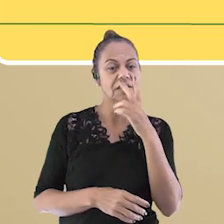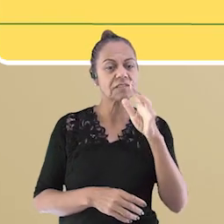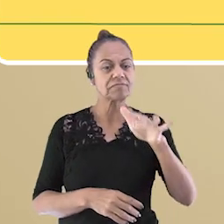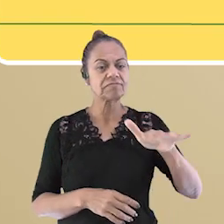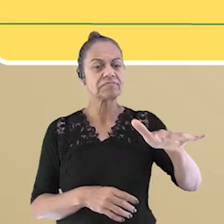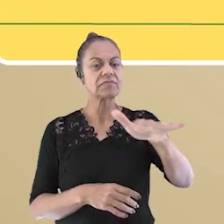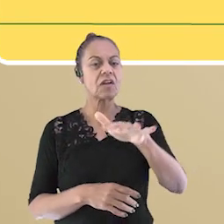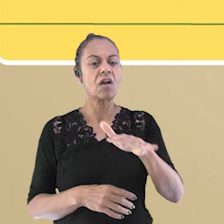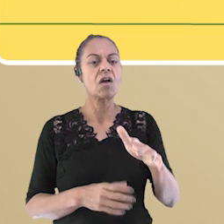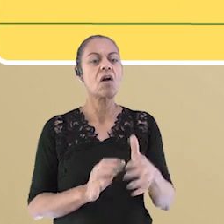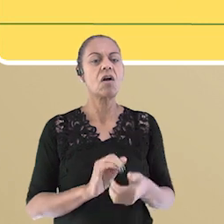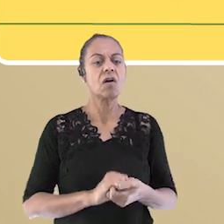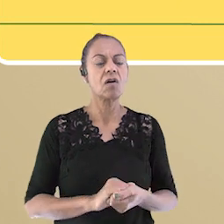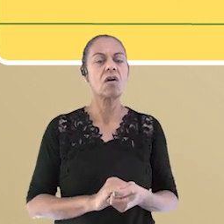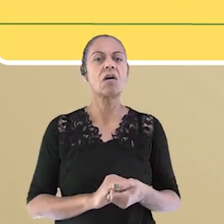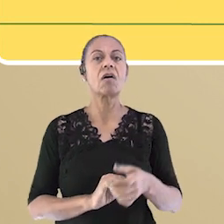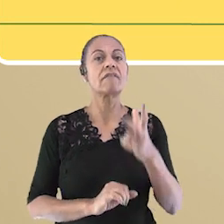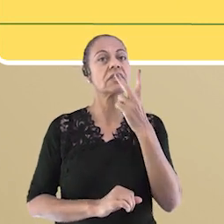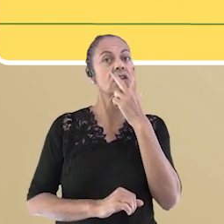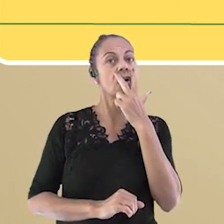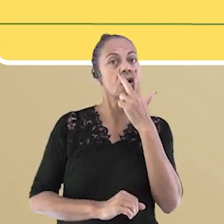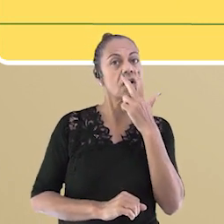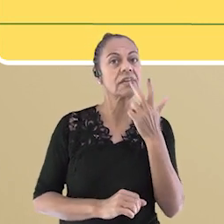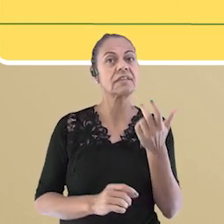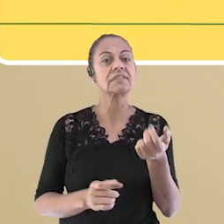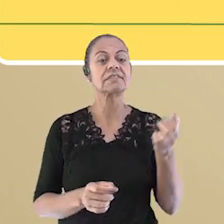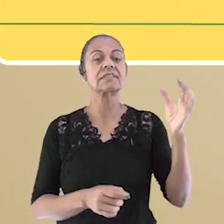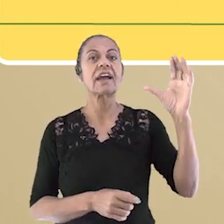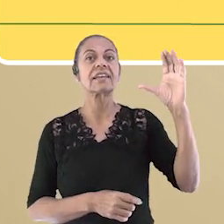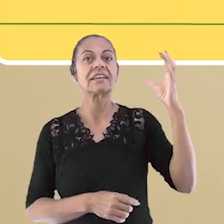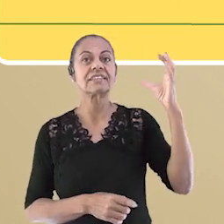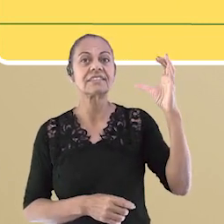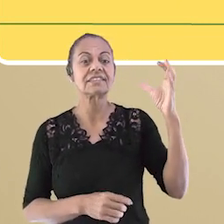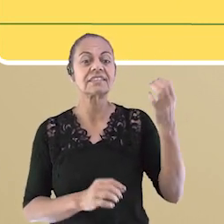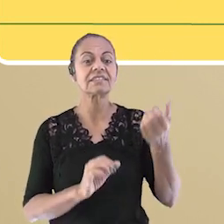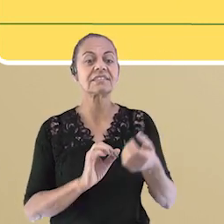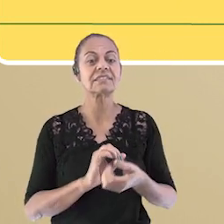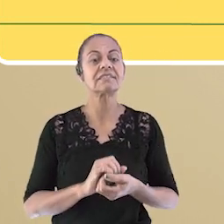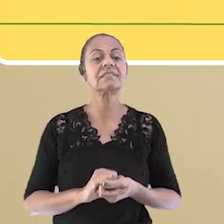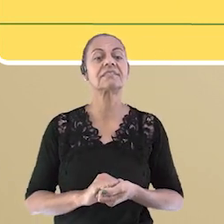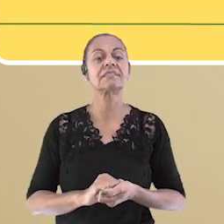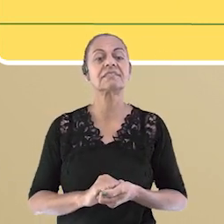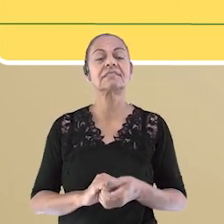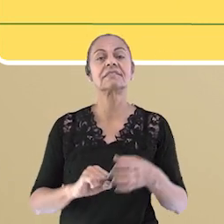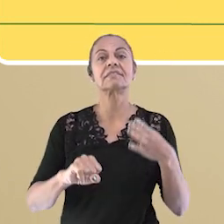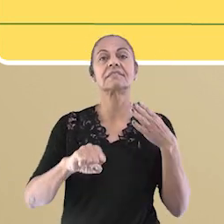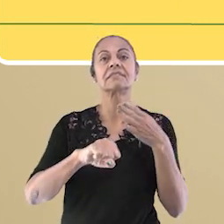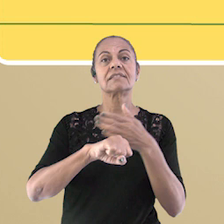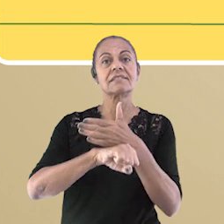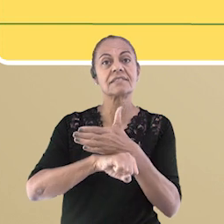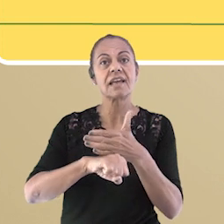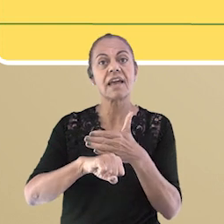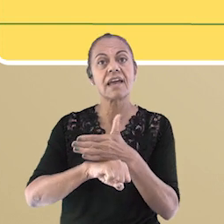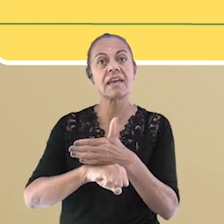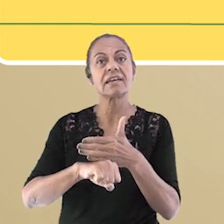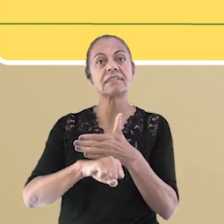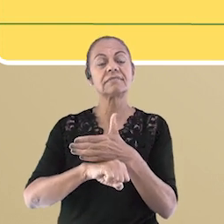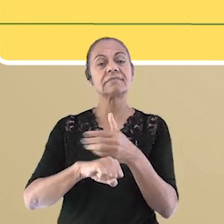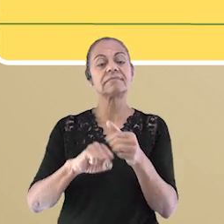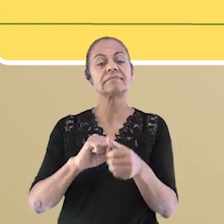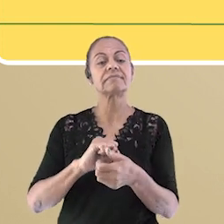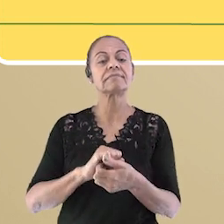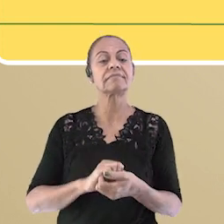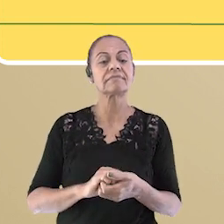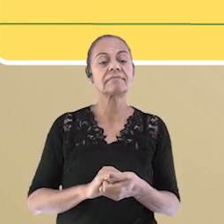Vitória, Cariacica, Serra,